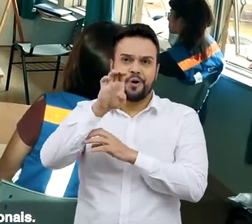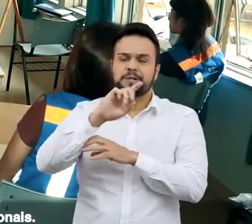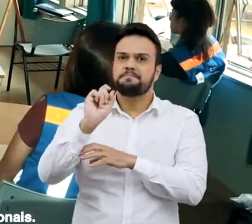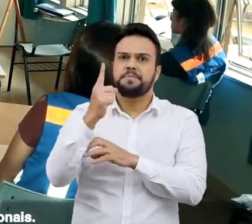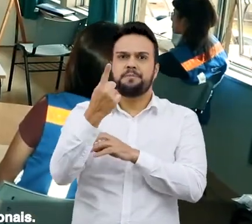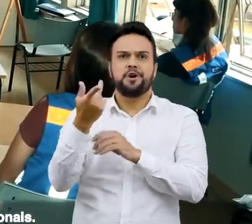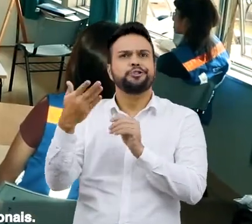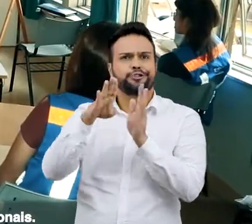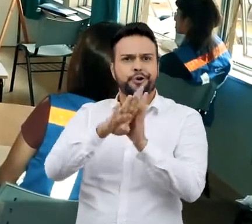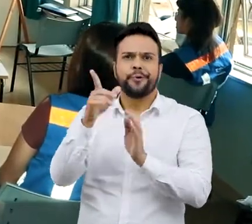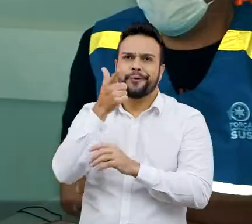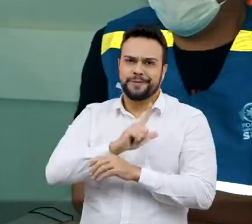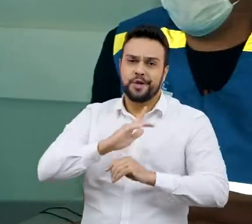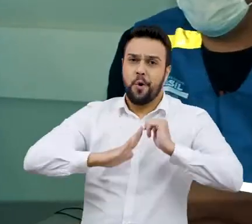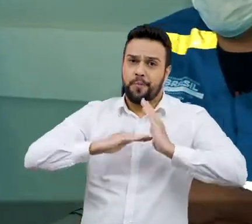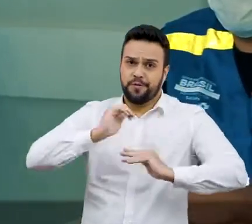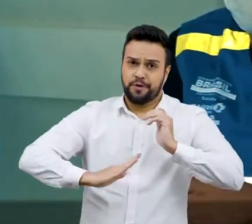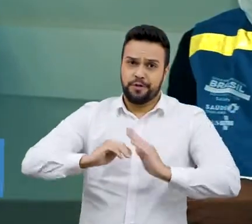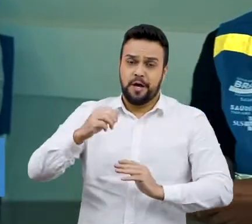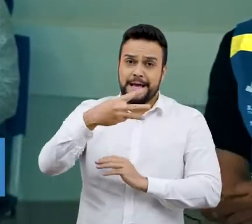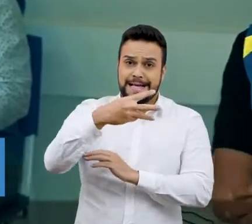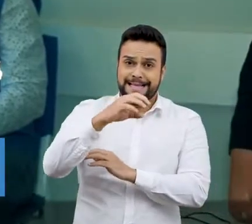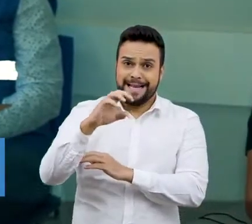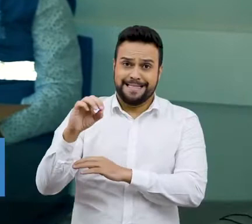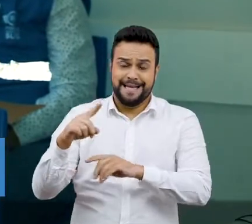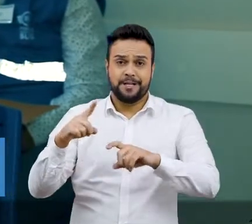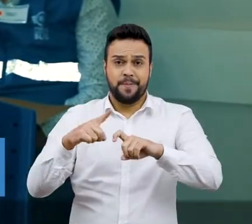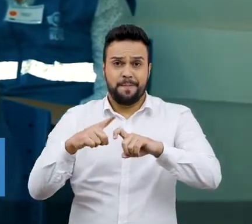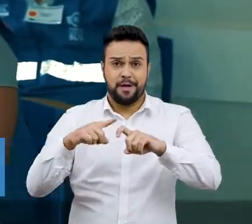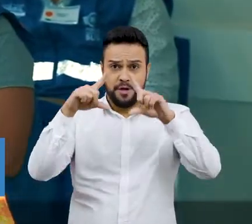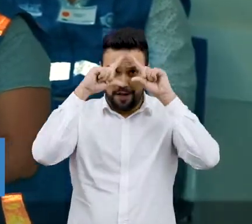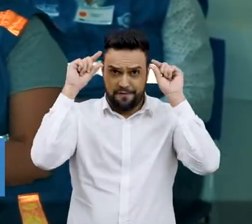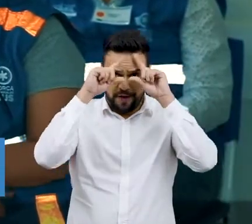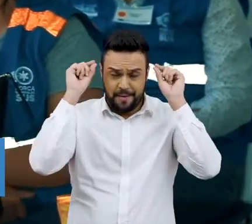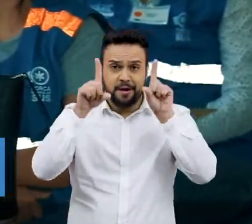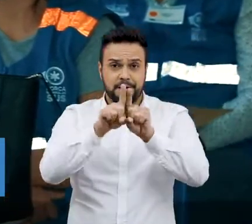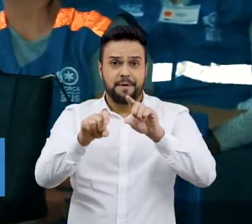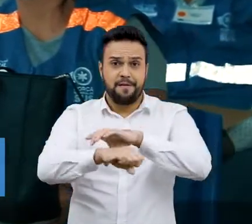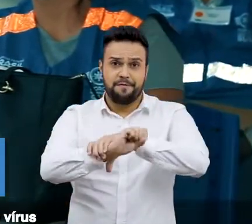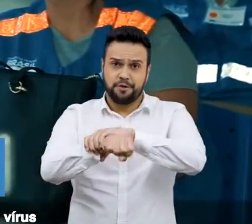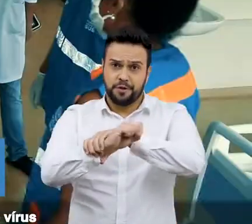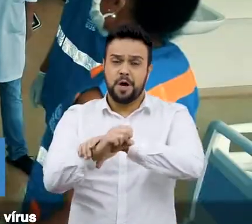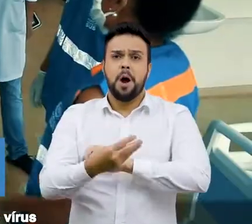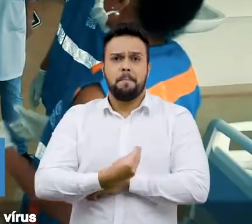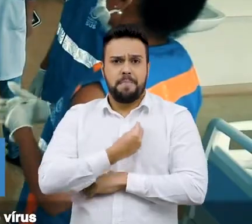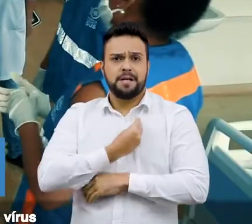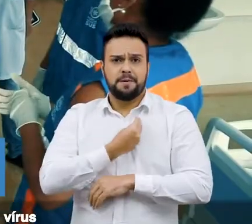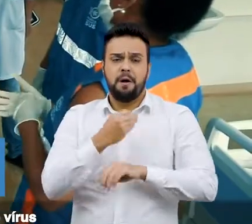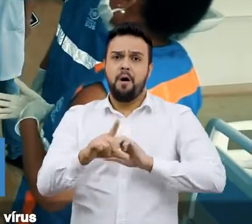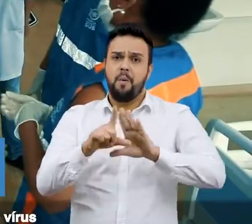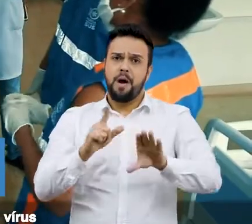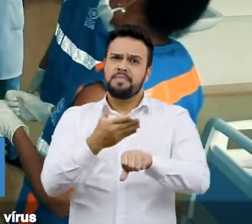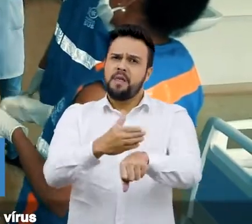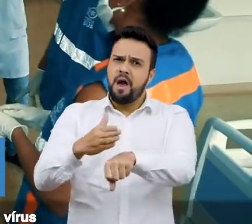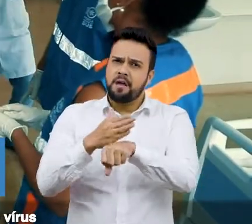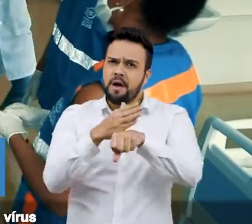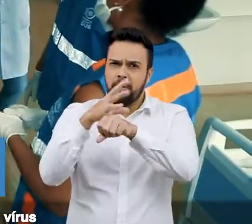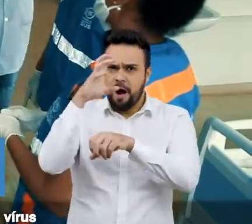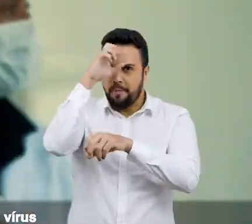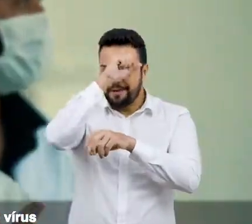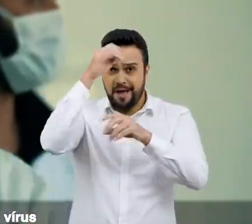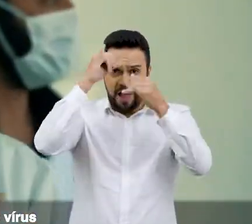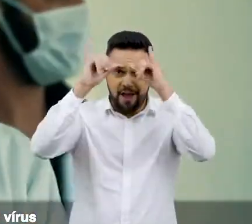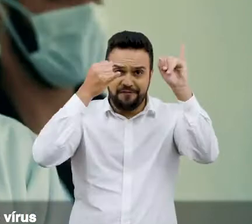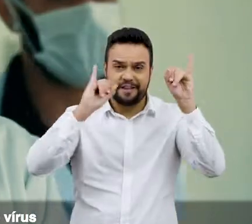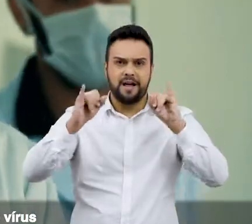primeiros destes profissionais. São cerca de 300 médicos, enfermeiros e fisioterapeutas que participaram de treinamento para evitar